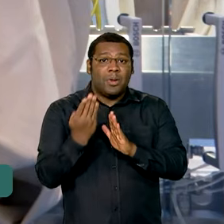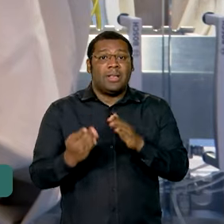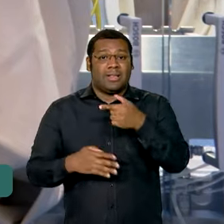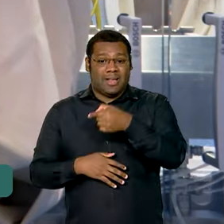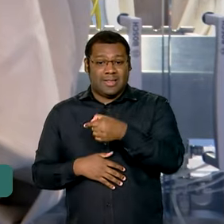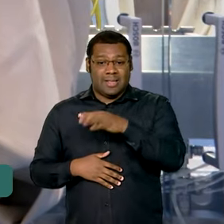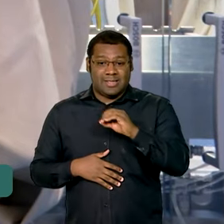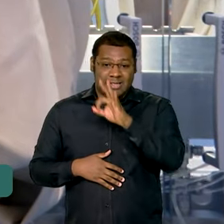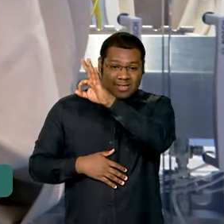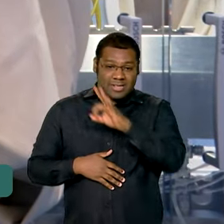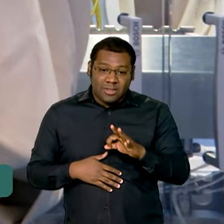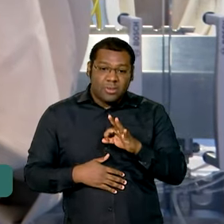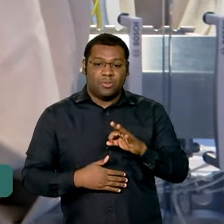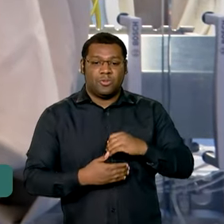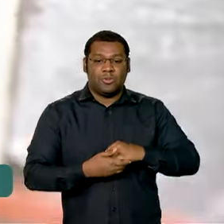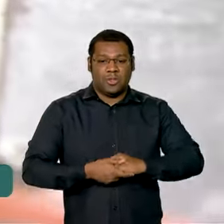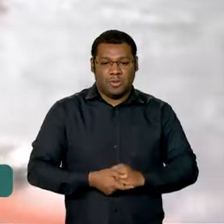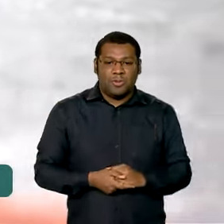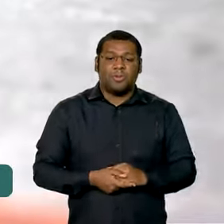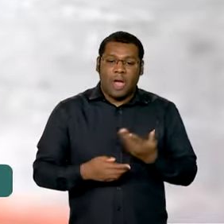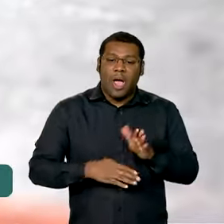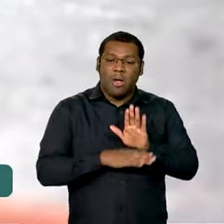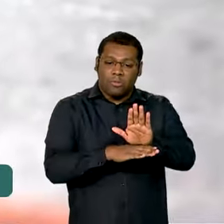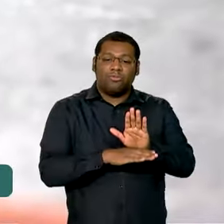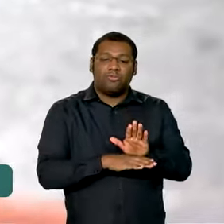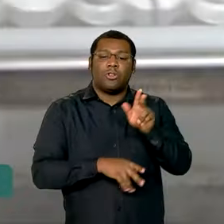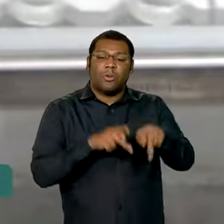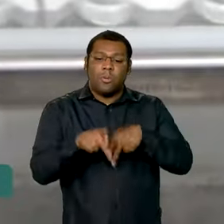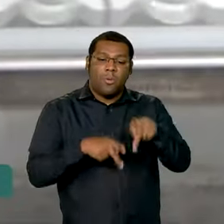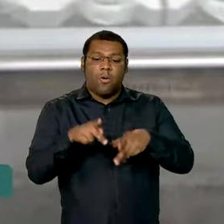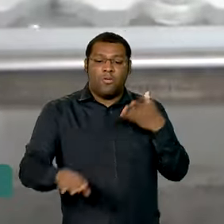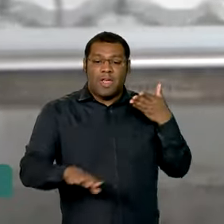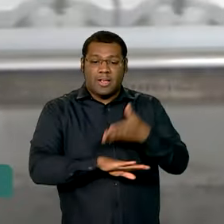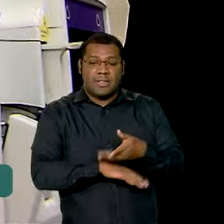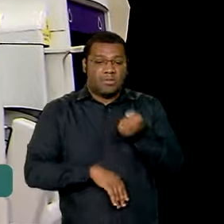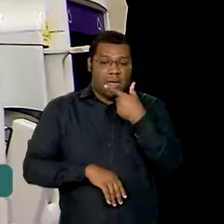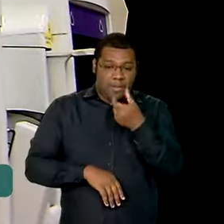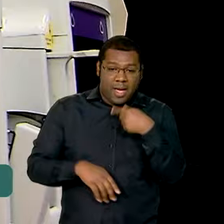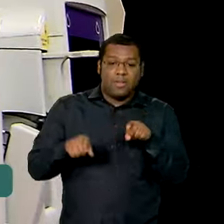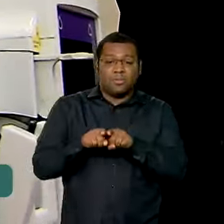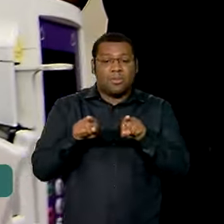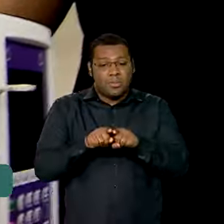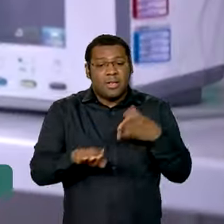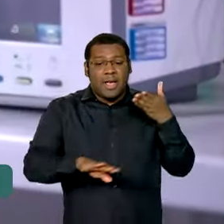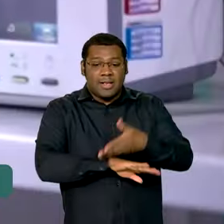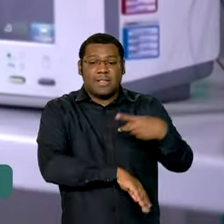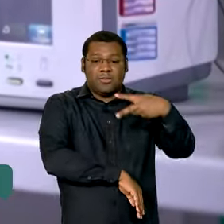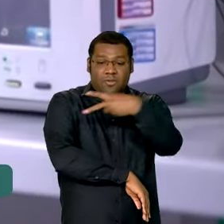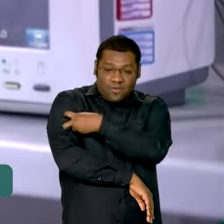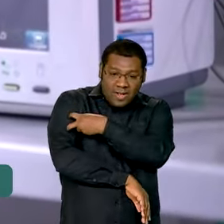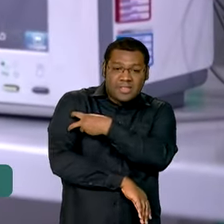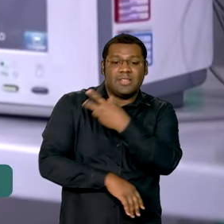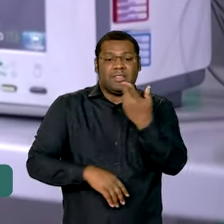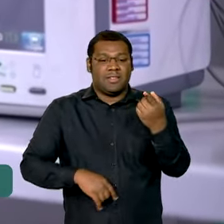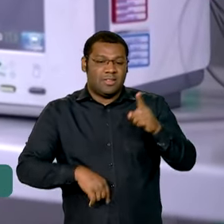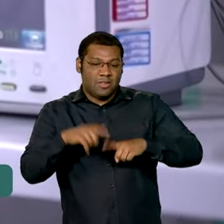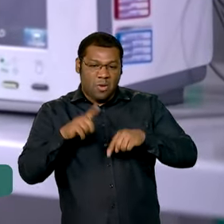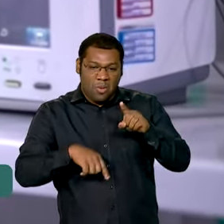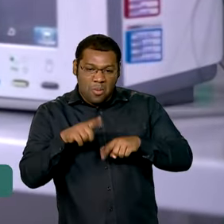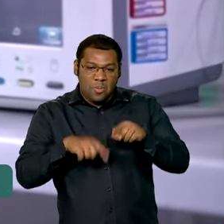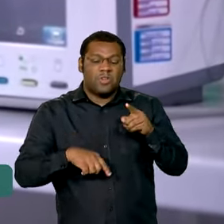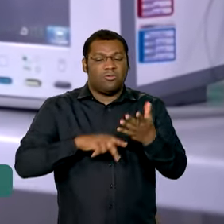das necessidades nacionais em medicamentos, vacinas, equipamentos e dispositivos